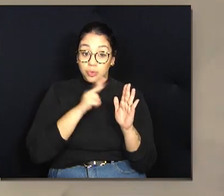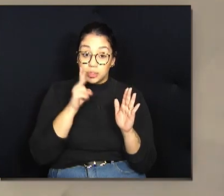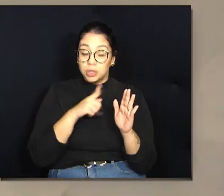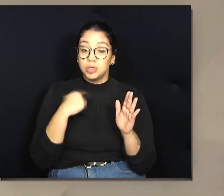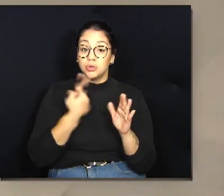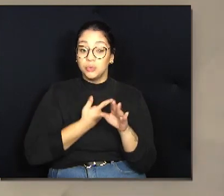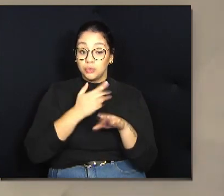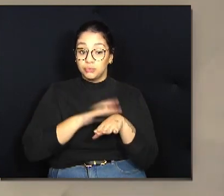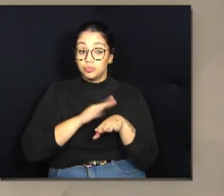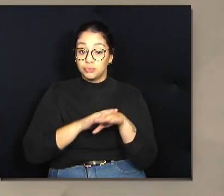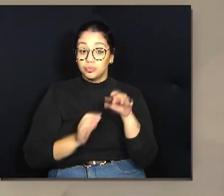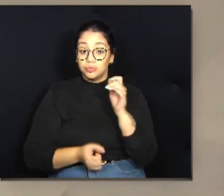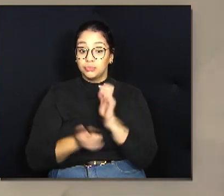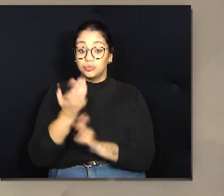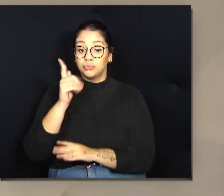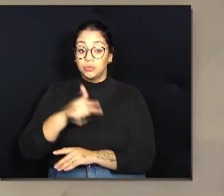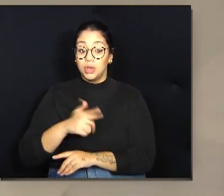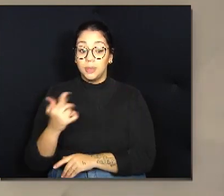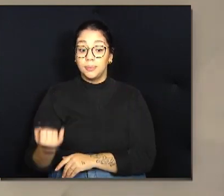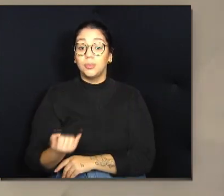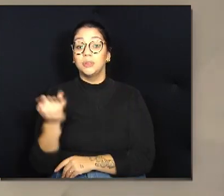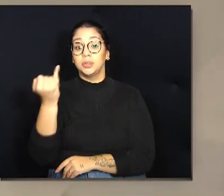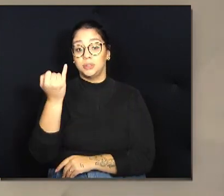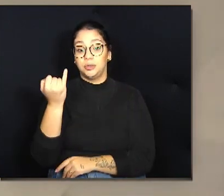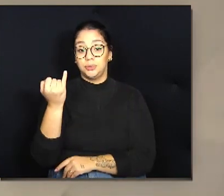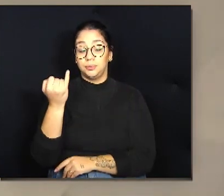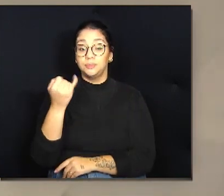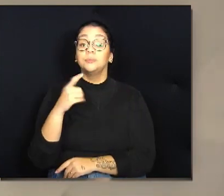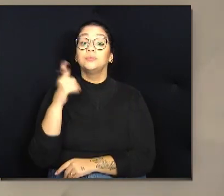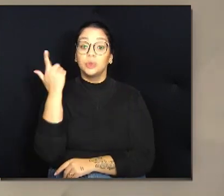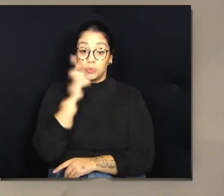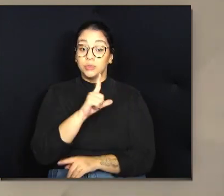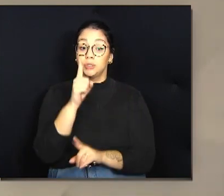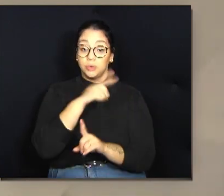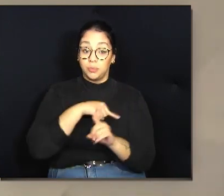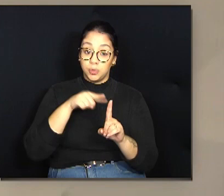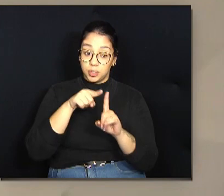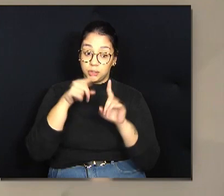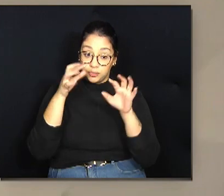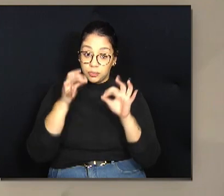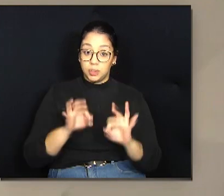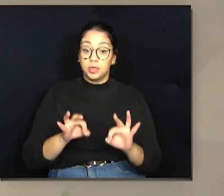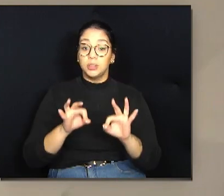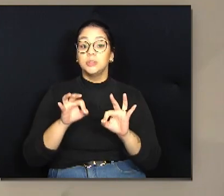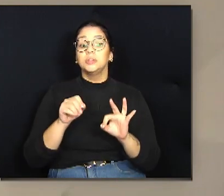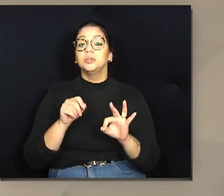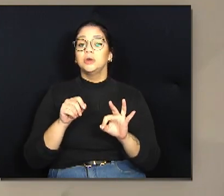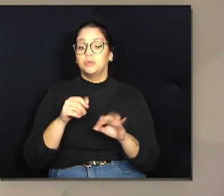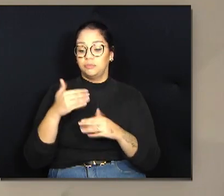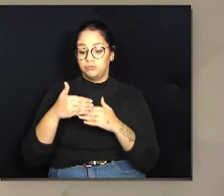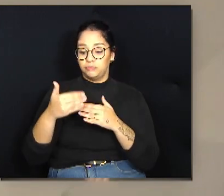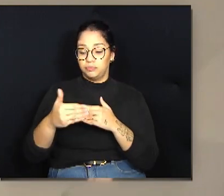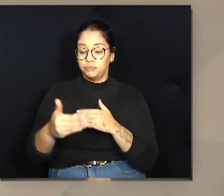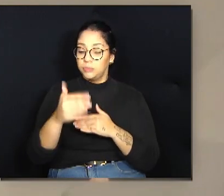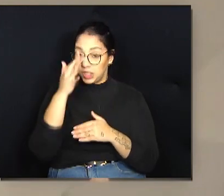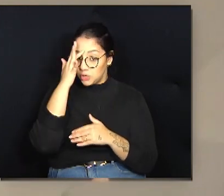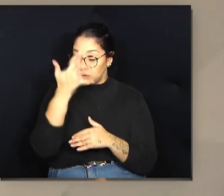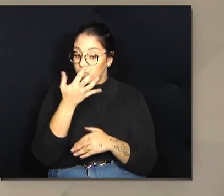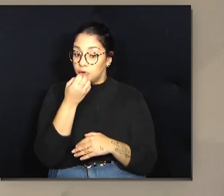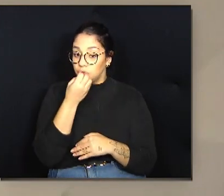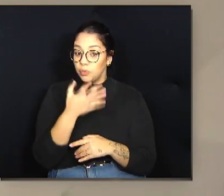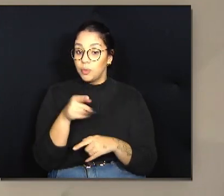faça isso. Eu acho que foi muito importante isso, eu acho que nós atingimos o objetivo e com certeza nós teremos bons frutos dessa